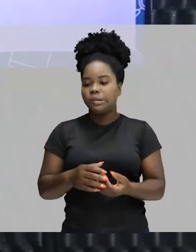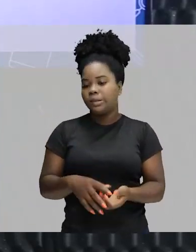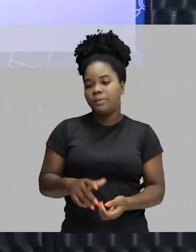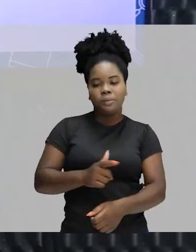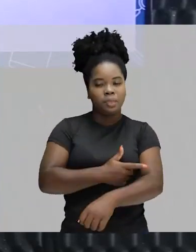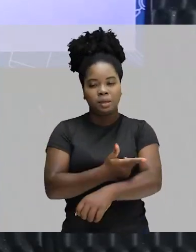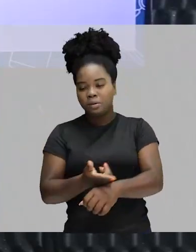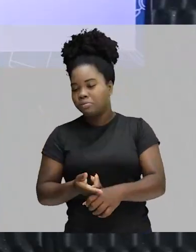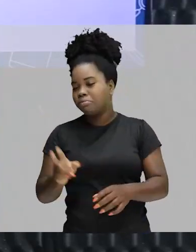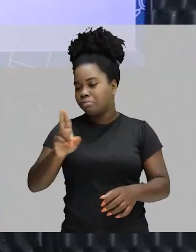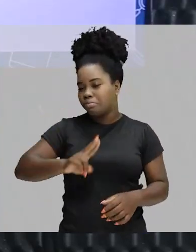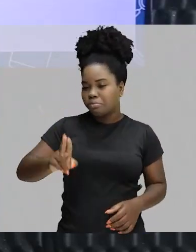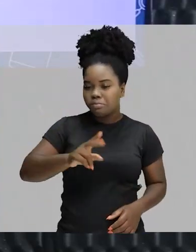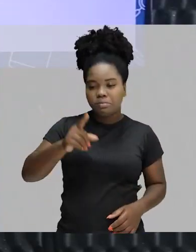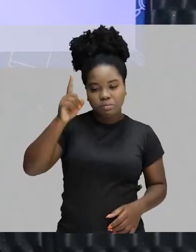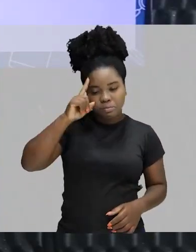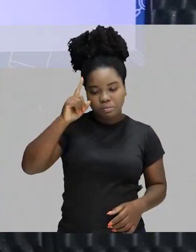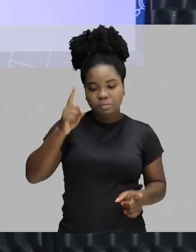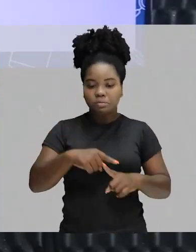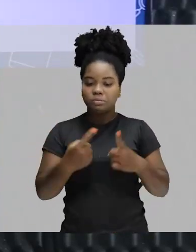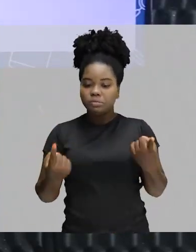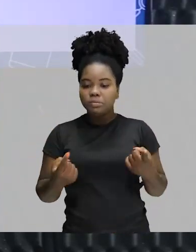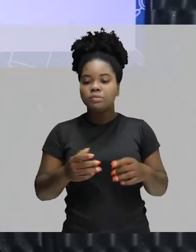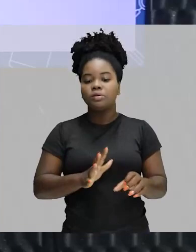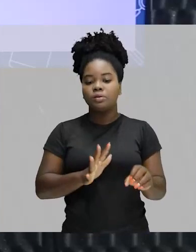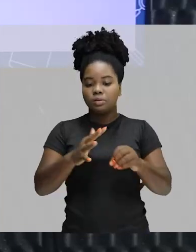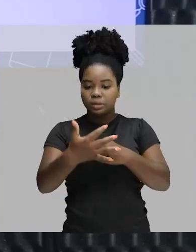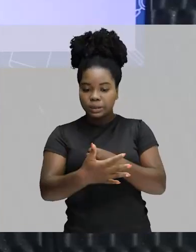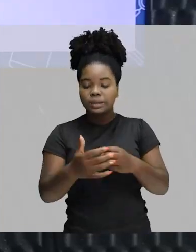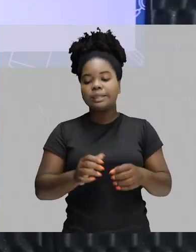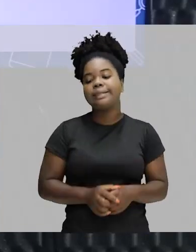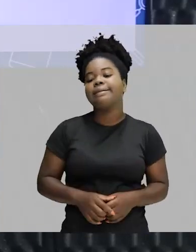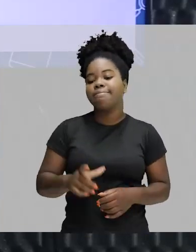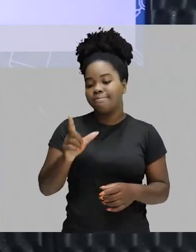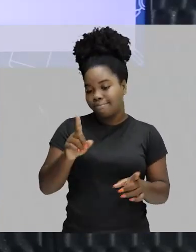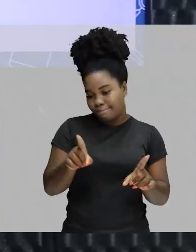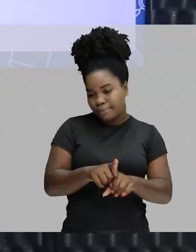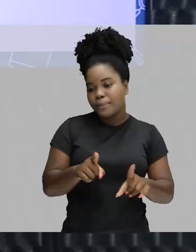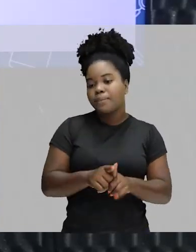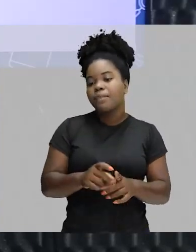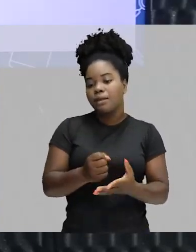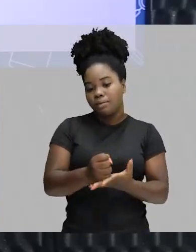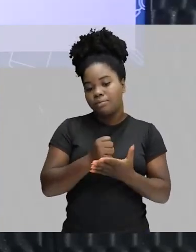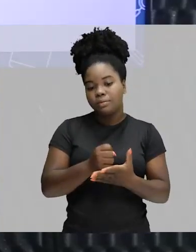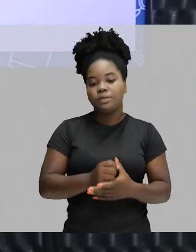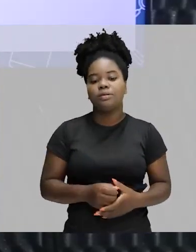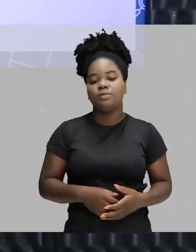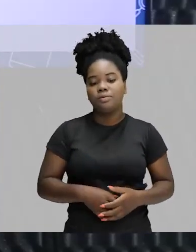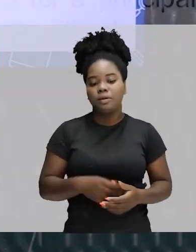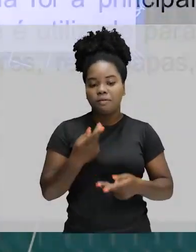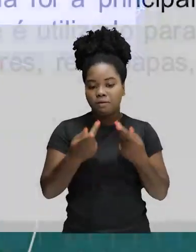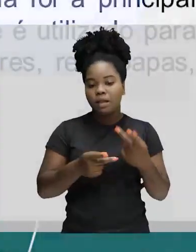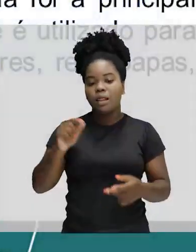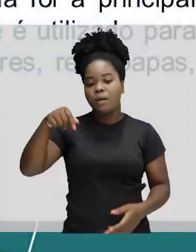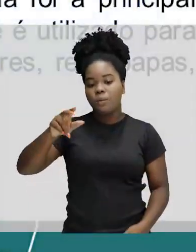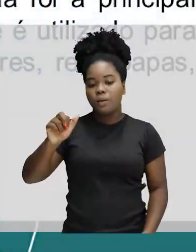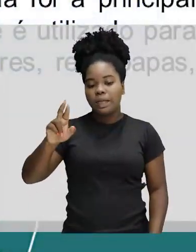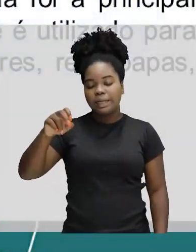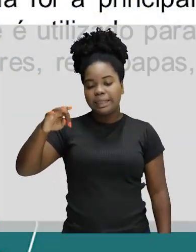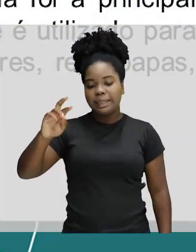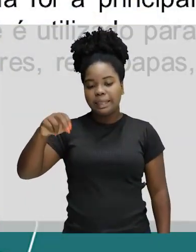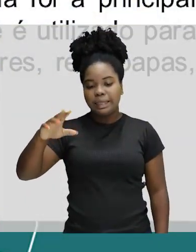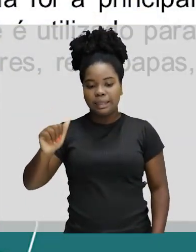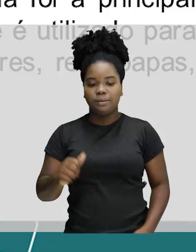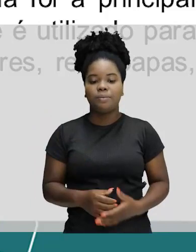no nosso dia a dia, mas que por conta da pandemia passou a fazer parte do nosso repertório vocabular. Os